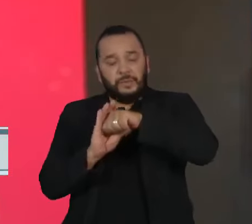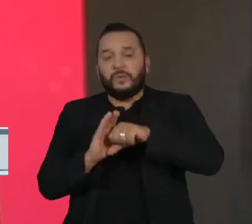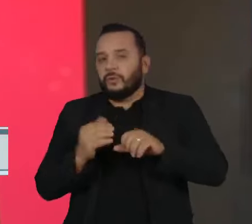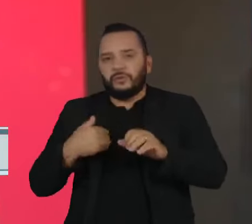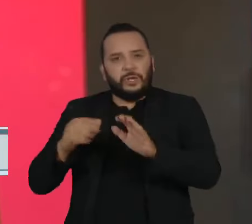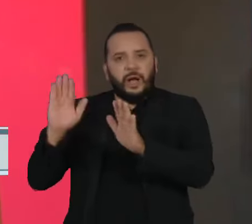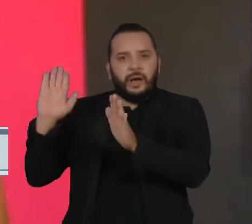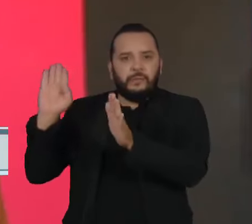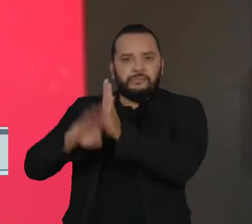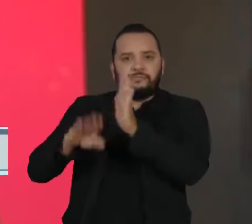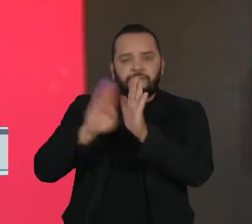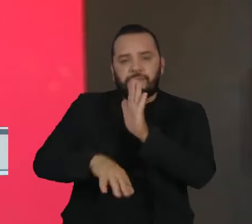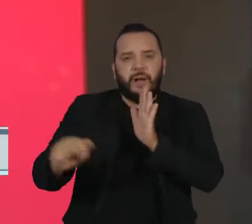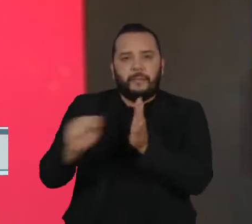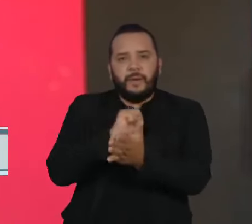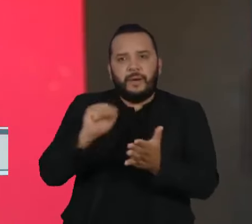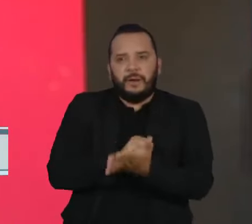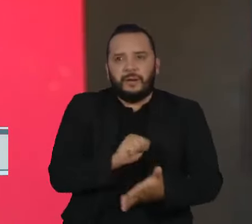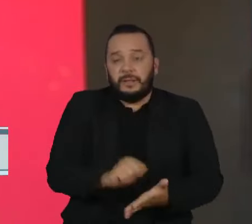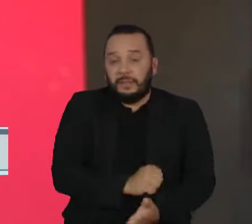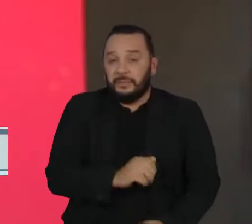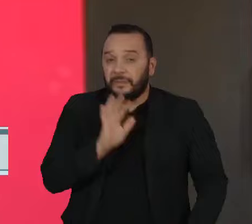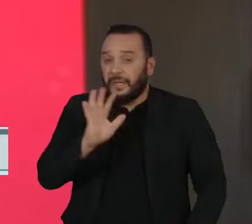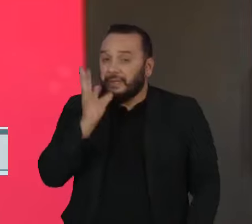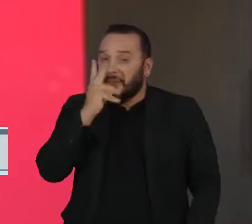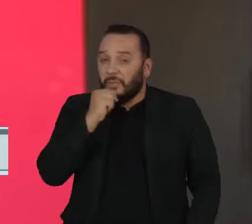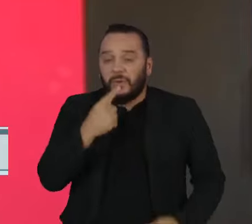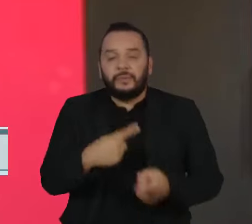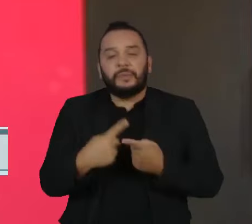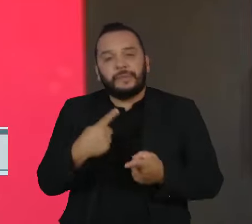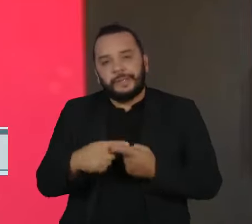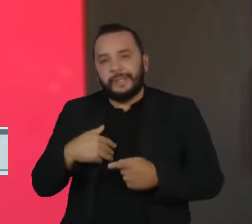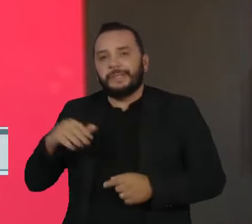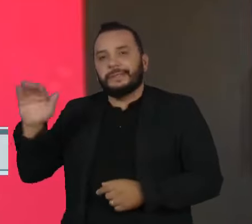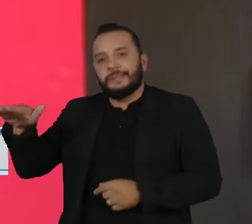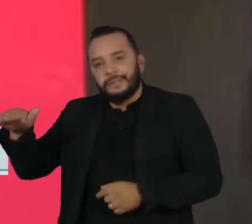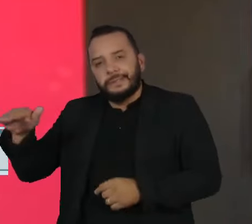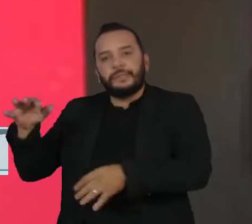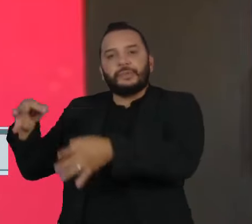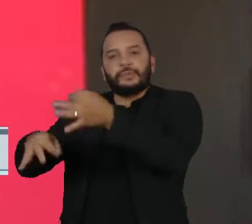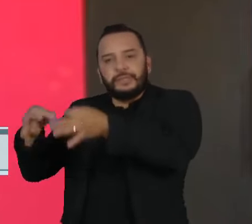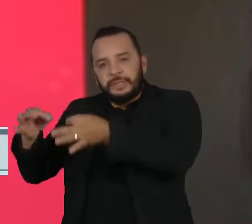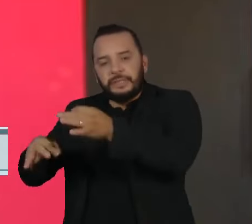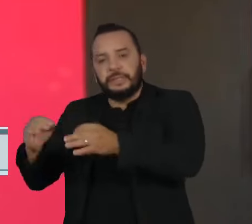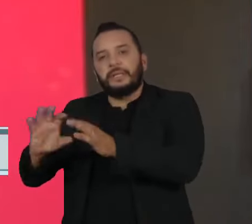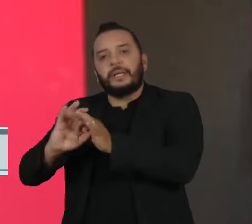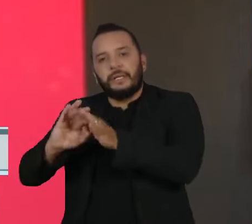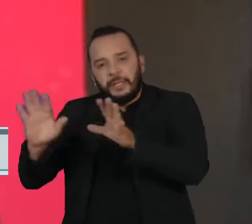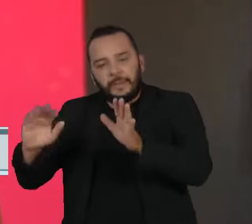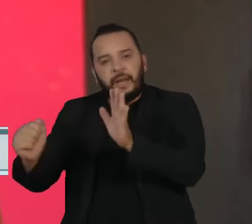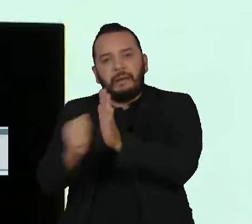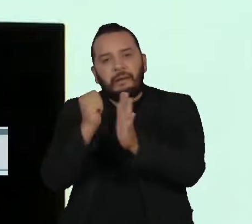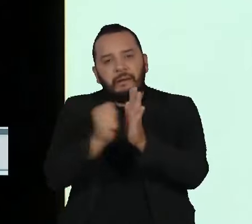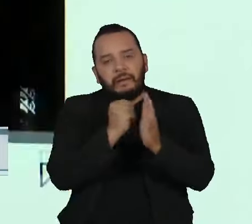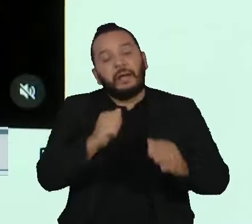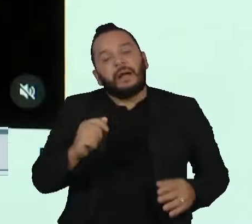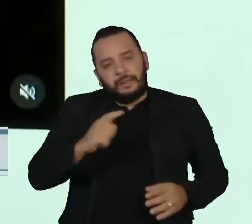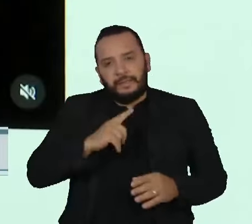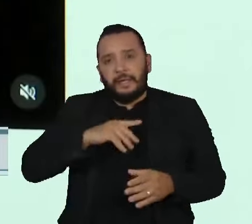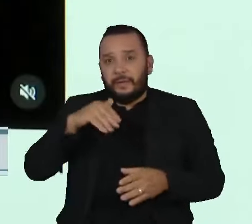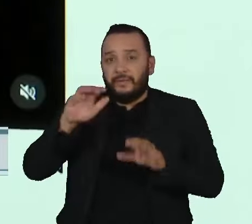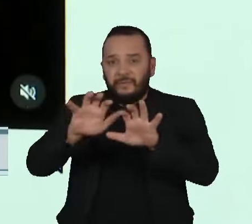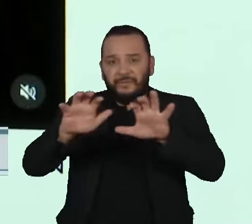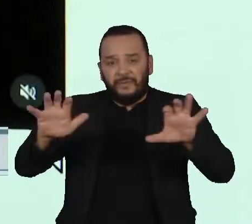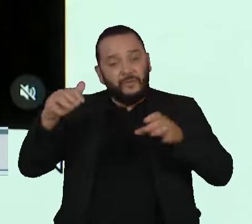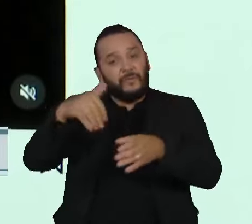é lenta porque muitas vezes depende de ações judiciais, provocando um desequilíbrio na disputa eleitoral. Mas